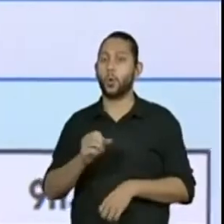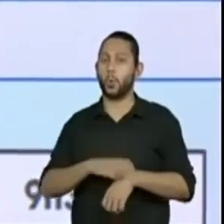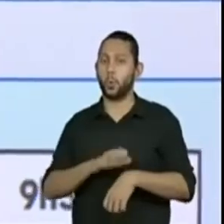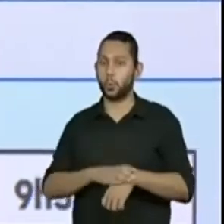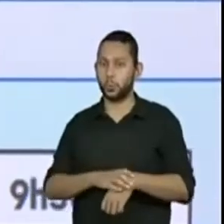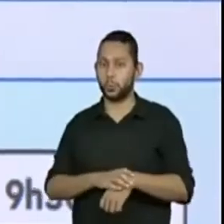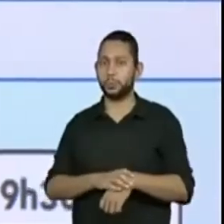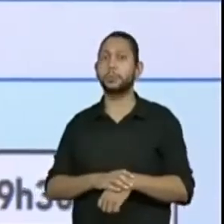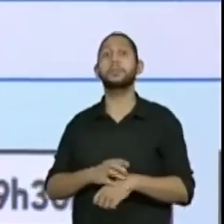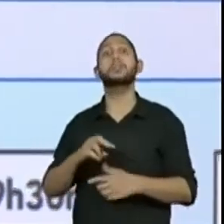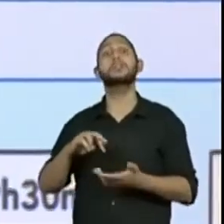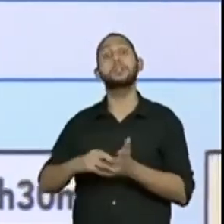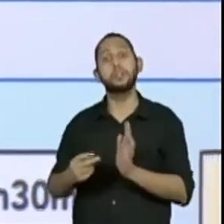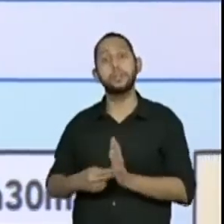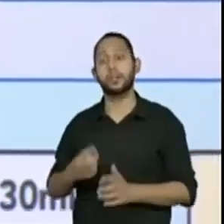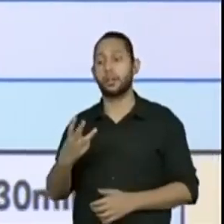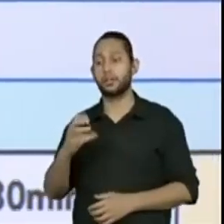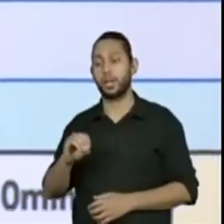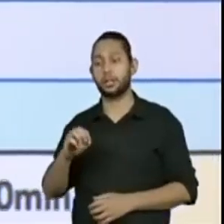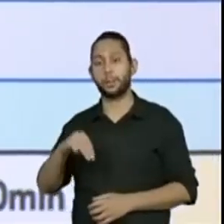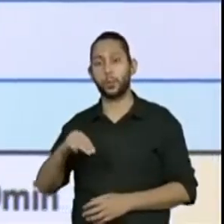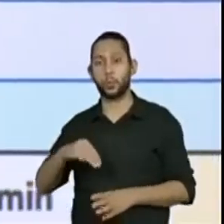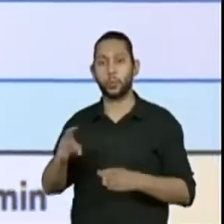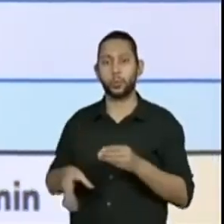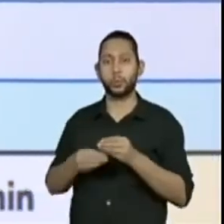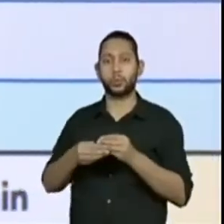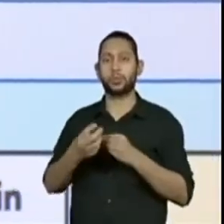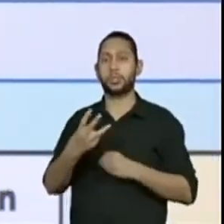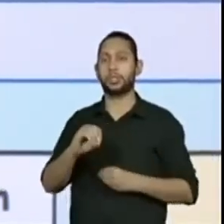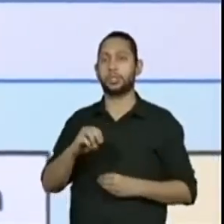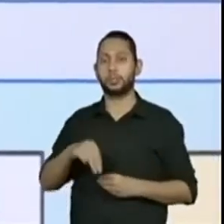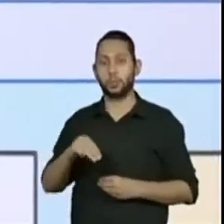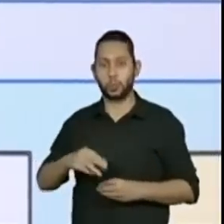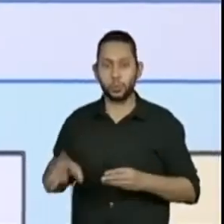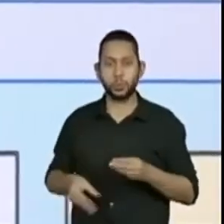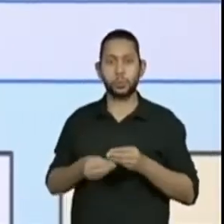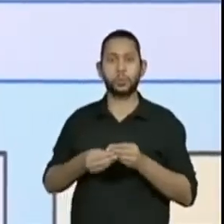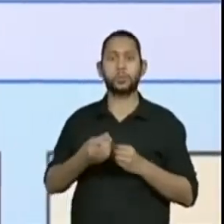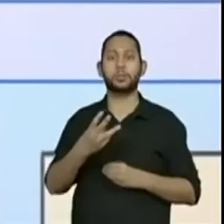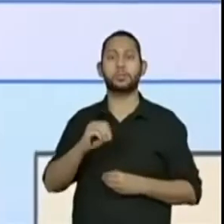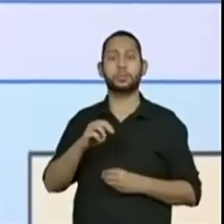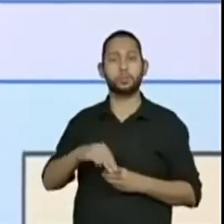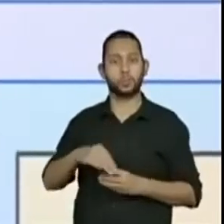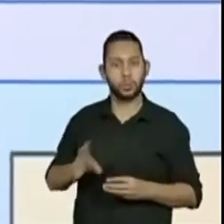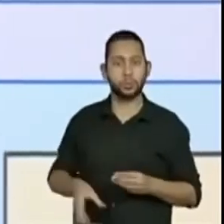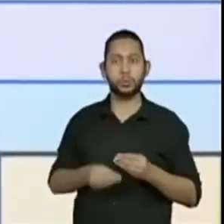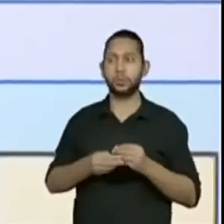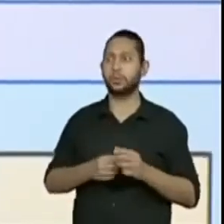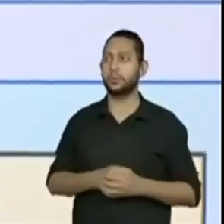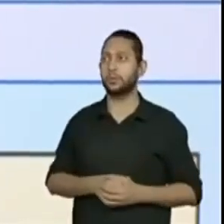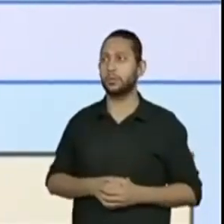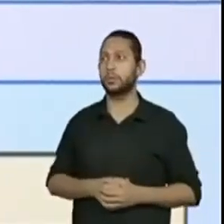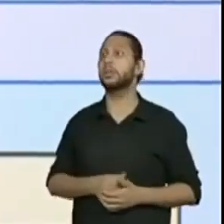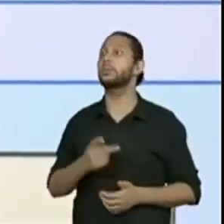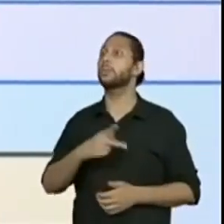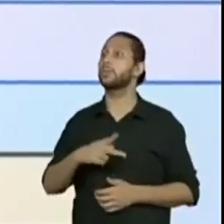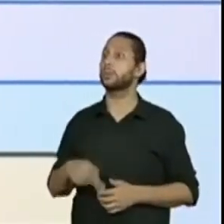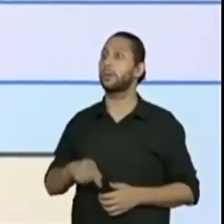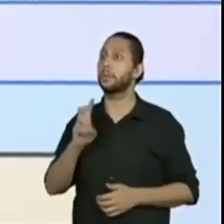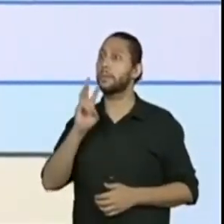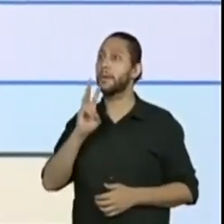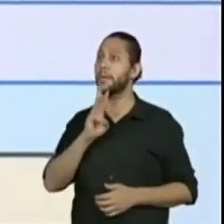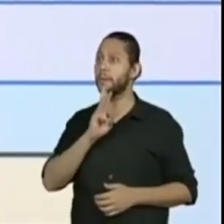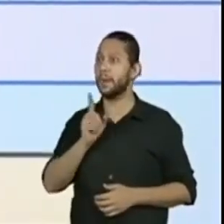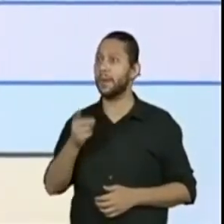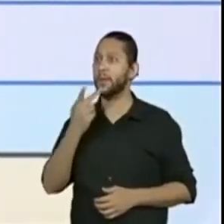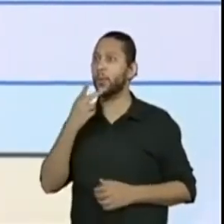sequência vai de 30 em 30 minutos. Hum, muito bom. E a professora Noemi falou que os alunos da Colotilde de Mauá estão